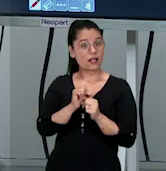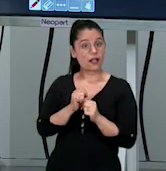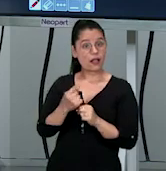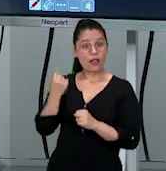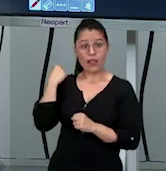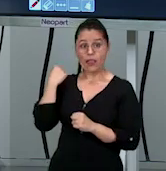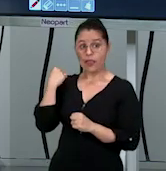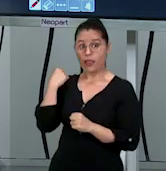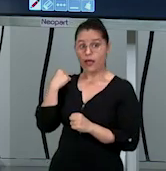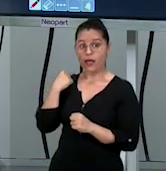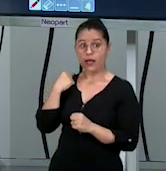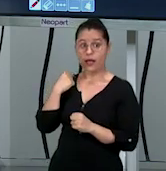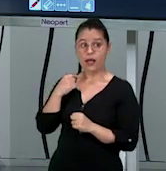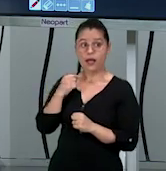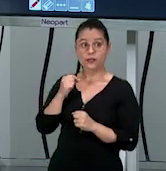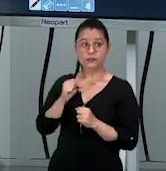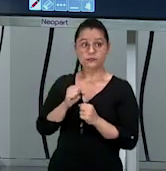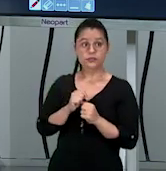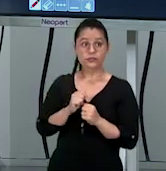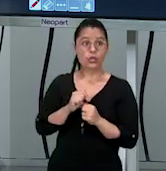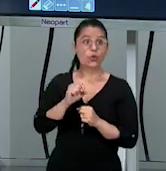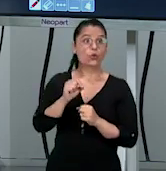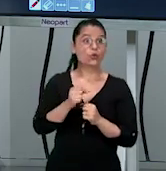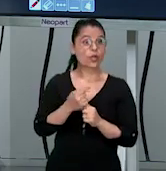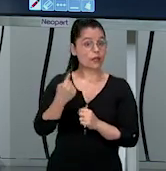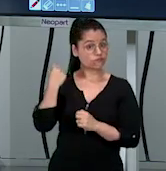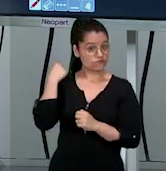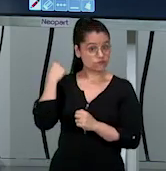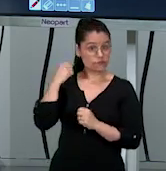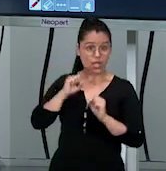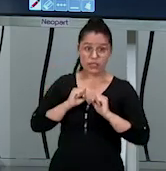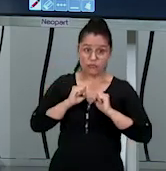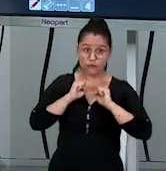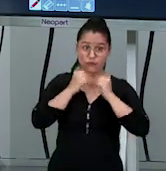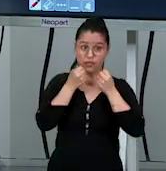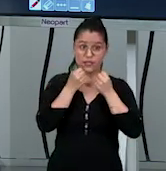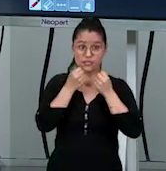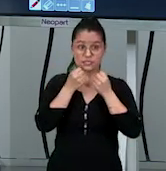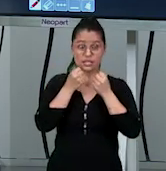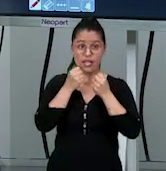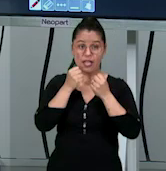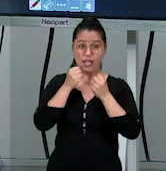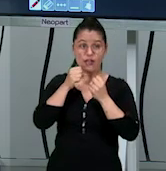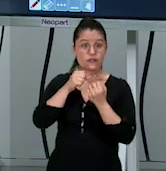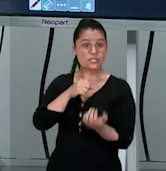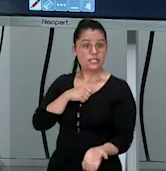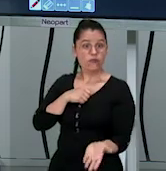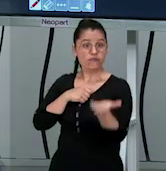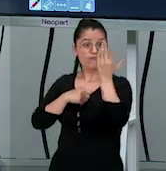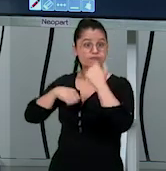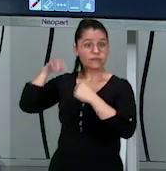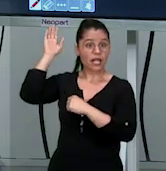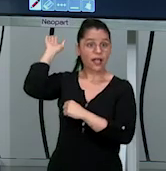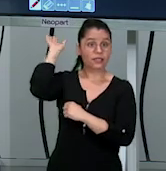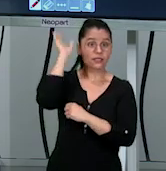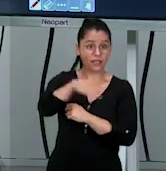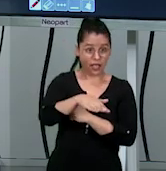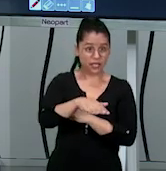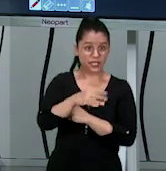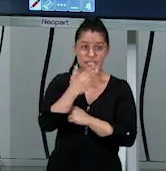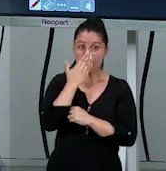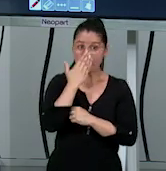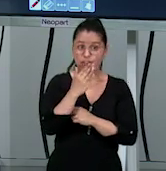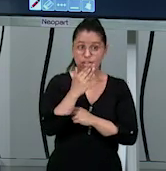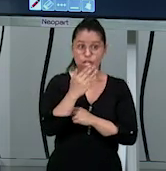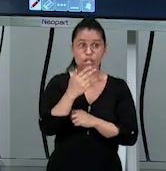fazer um jogador... Minto! Um jogador que tá lá na zona de defesa fazer um ataque lá na zona de ataque, lá na